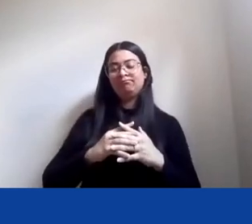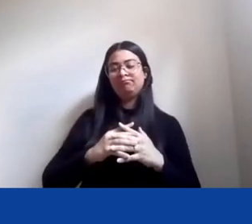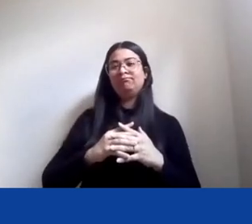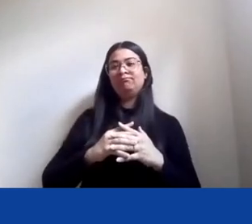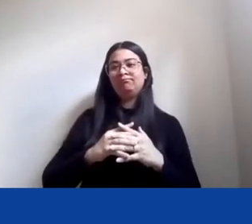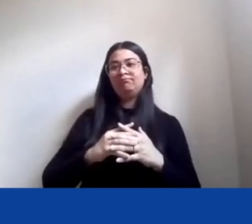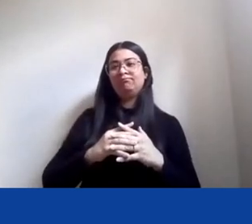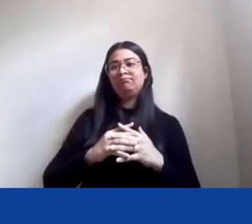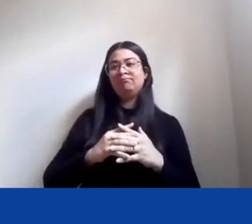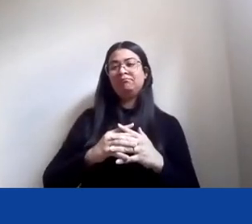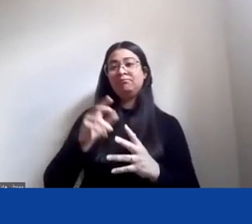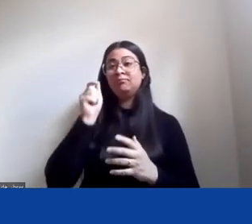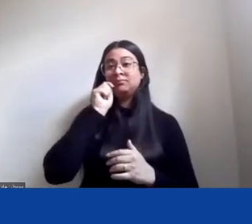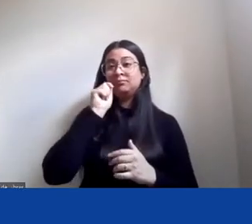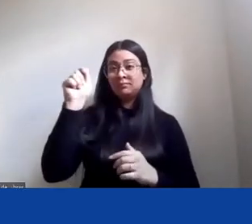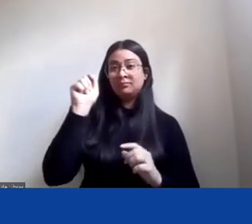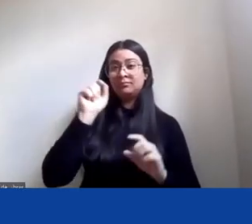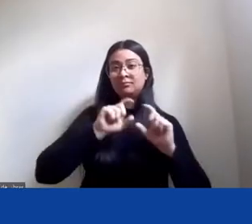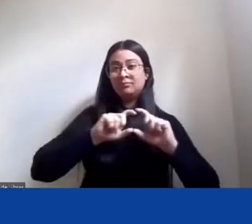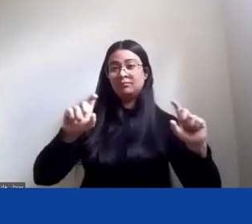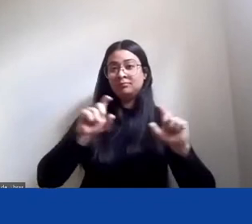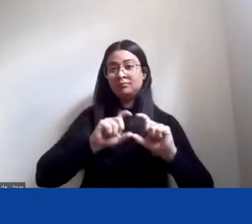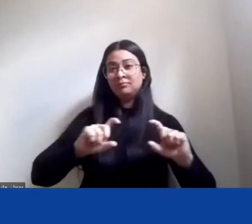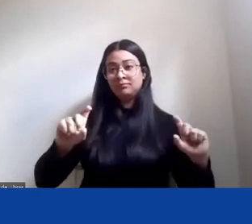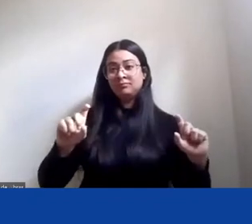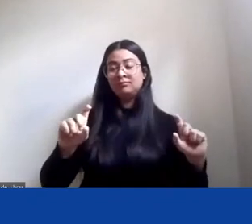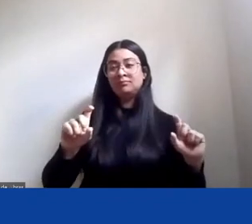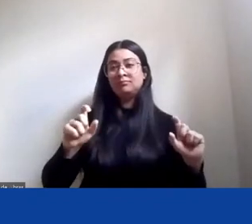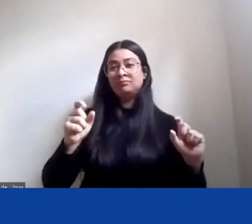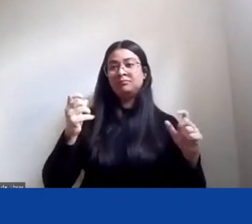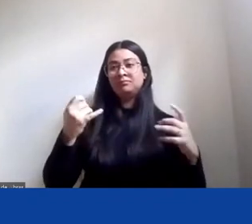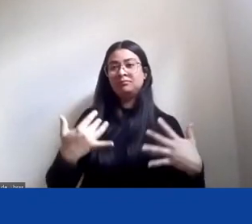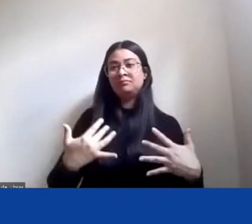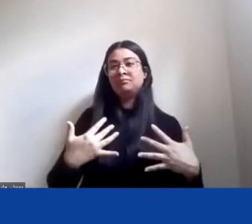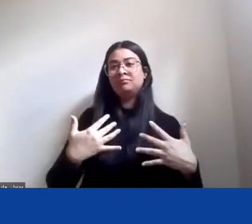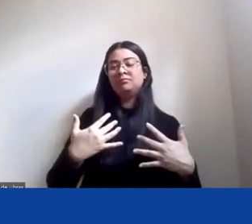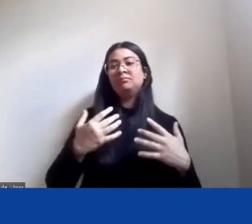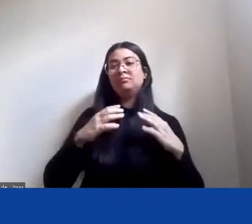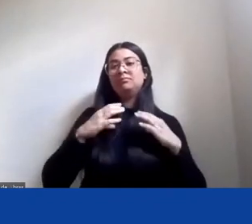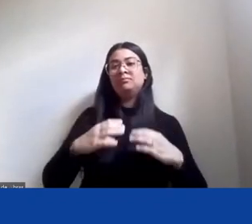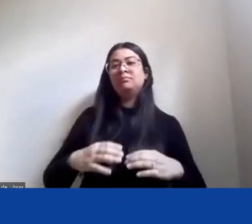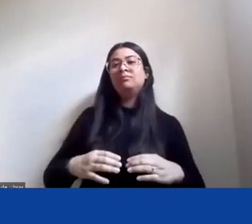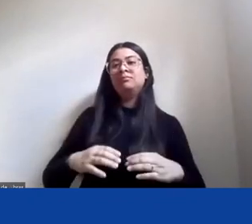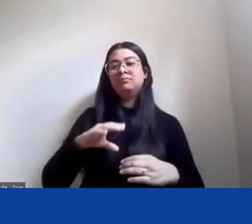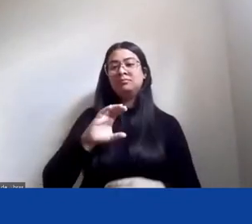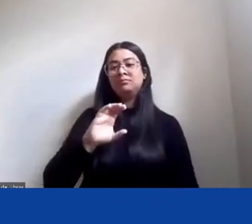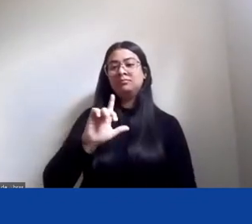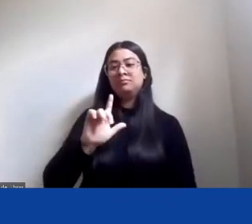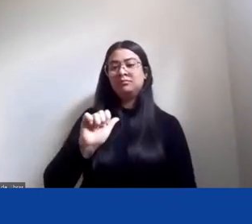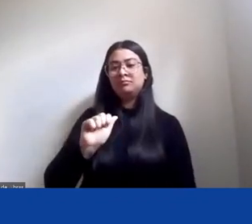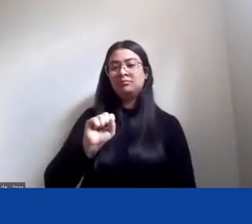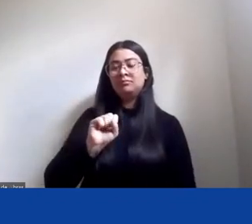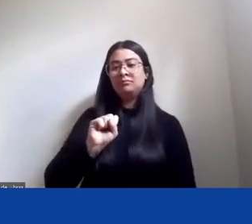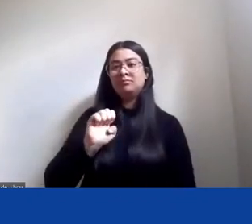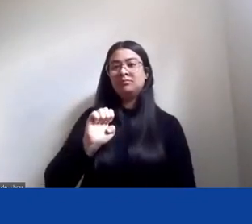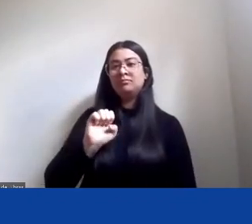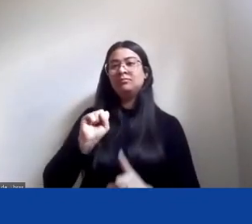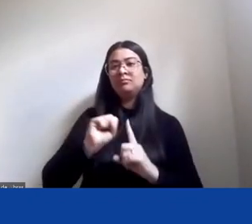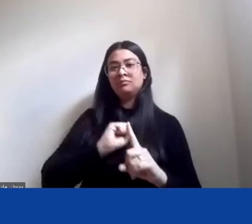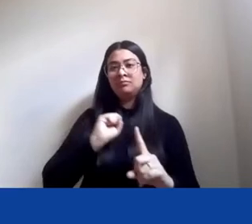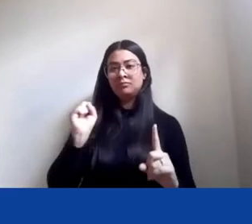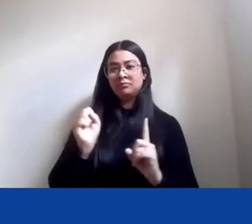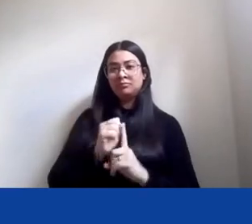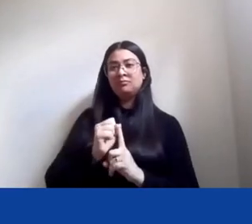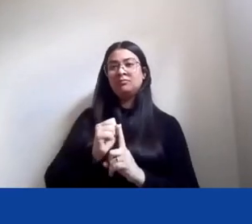clássico que é o Tiago Marshall, cidadania, classe social, status, que diz para a gente que é só que